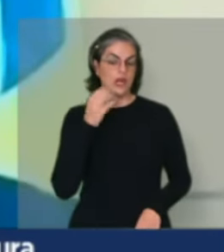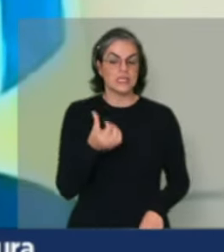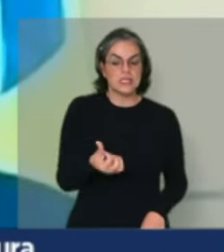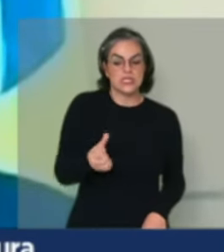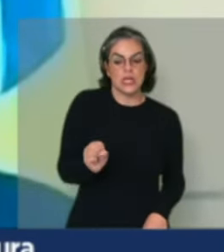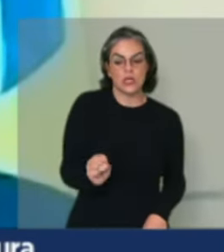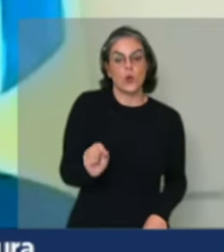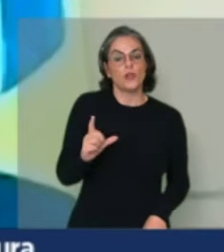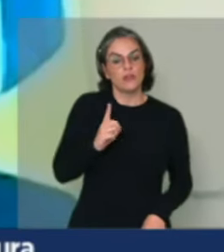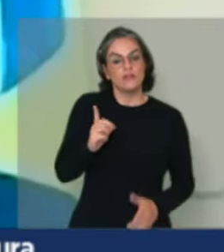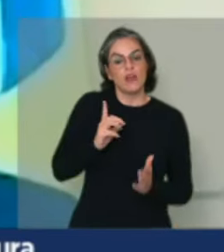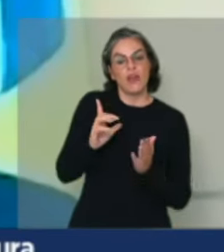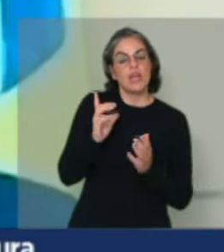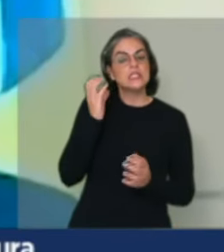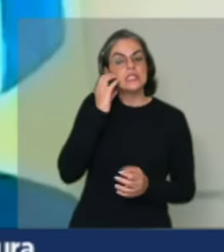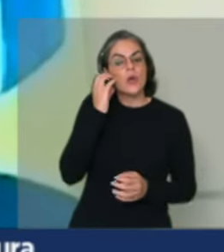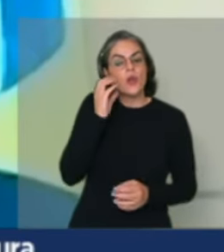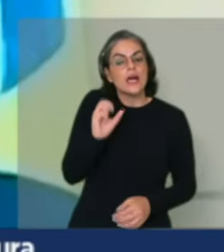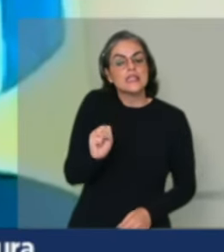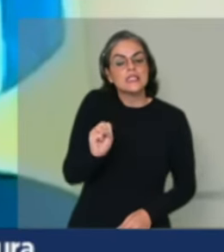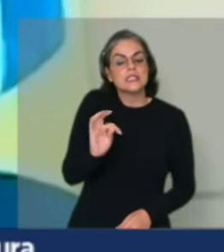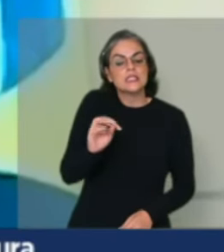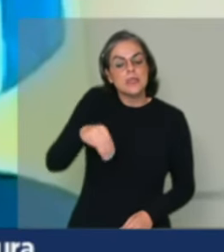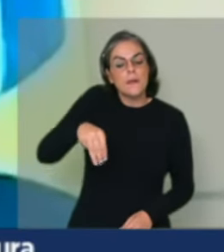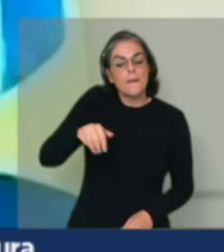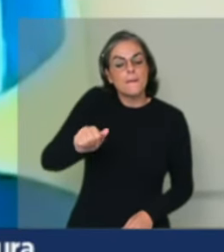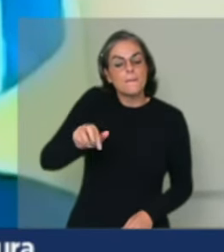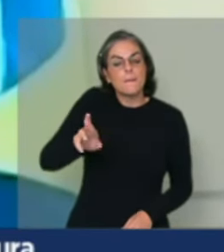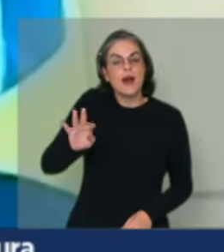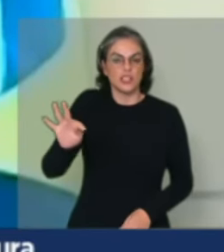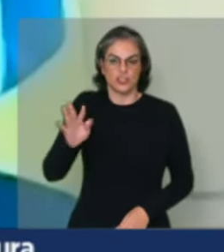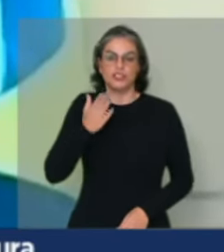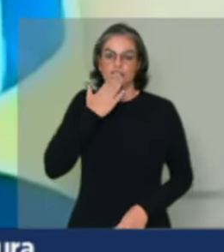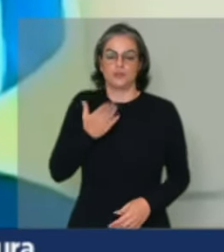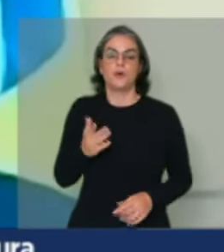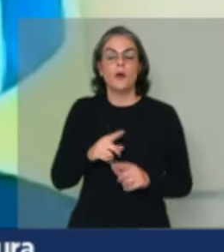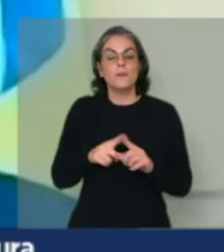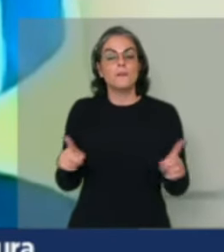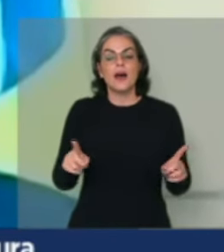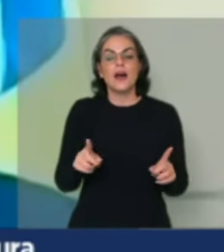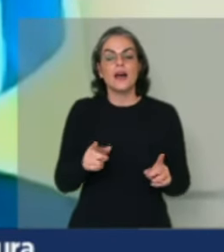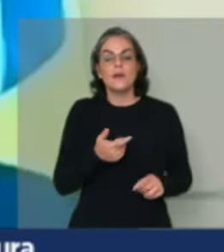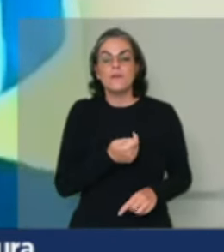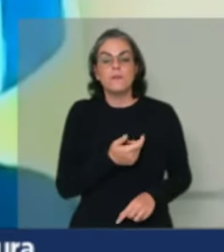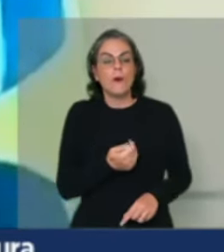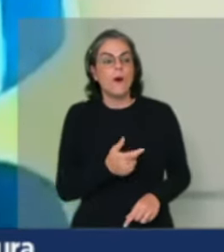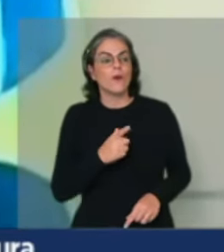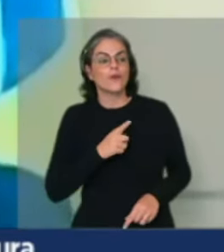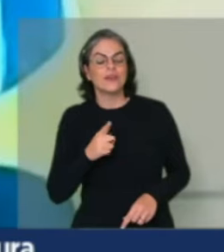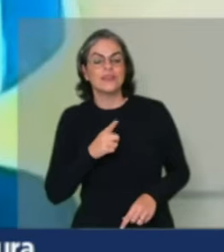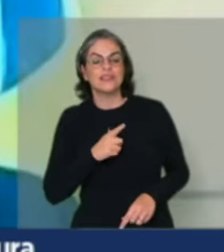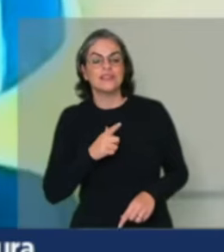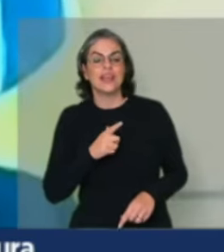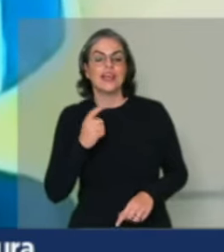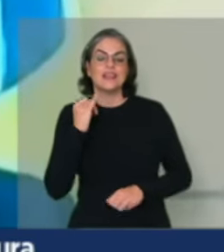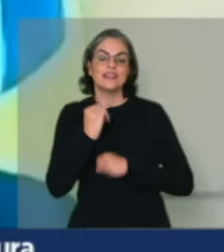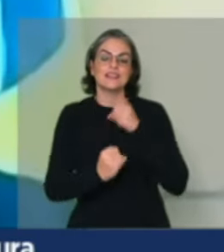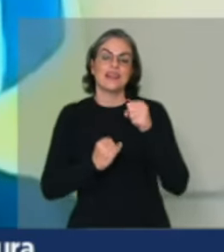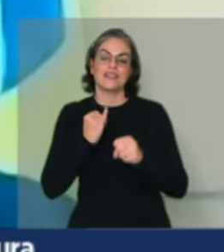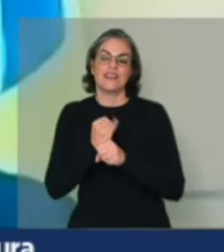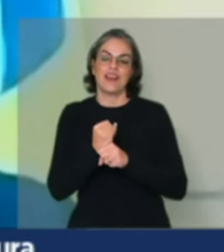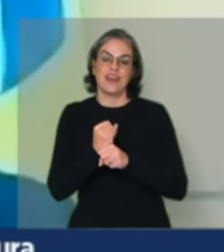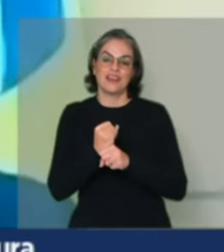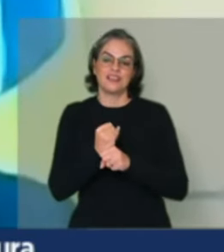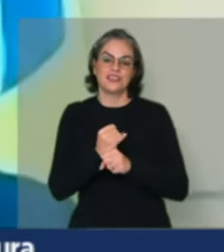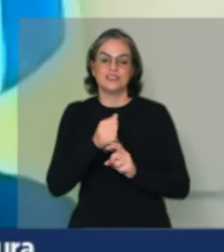smartphone. Mas nós temos só 23% das propriedades rurais que têm sinal de internet, que têm banda larga, que